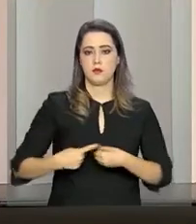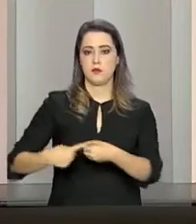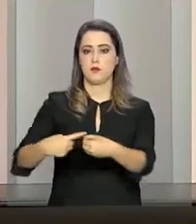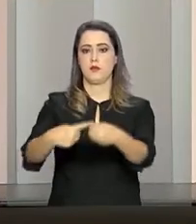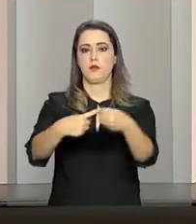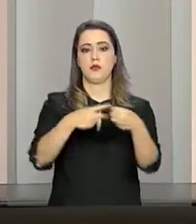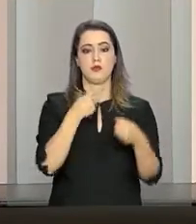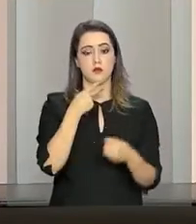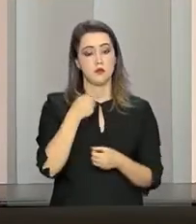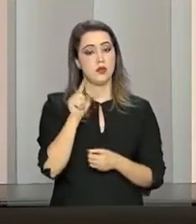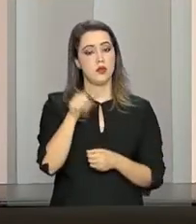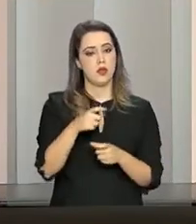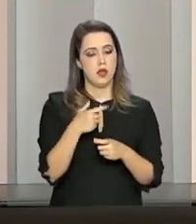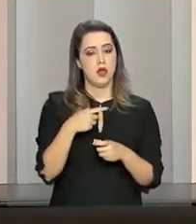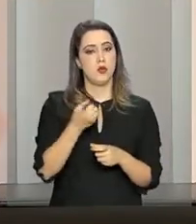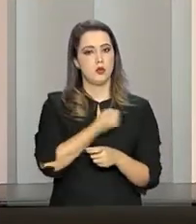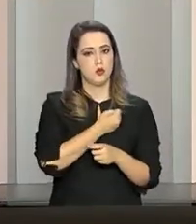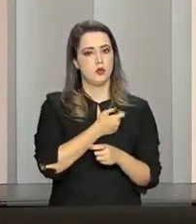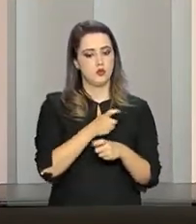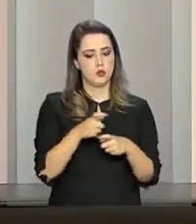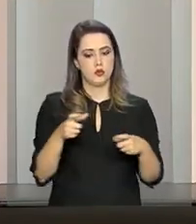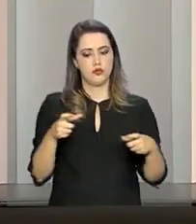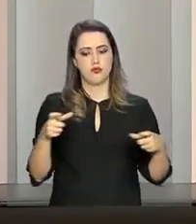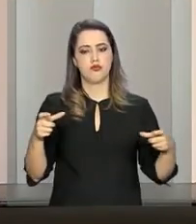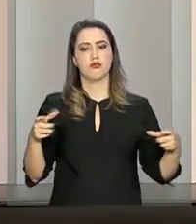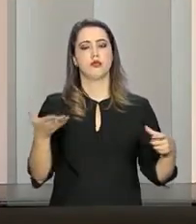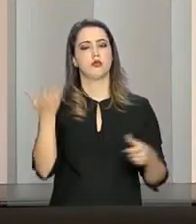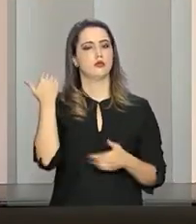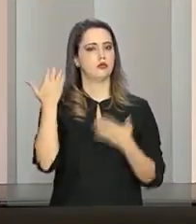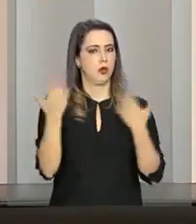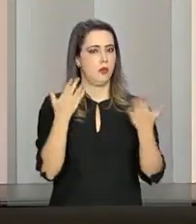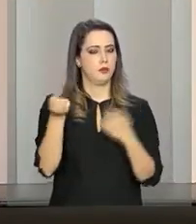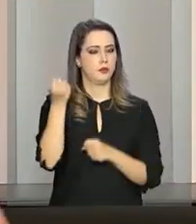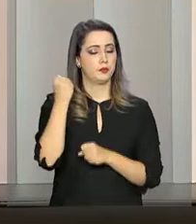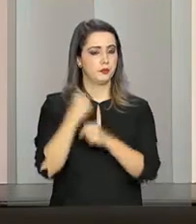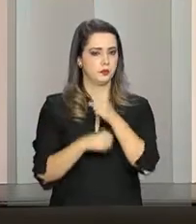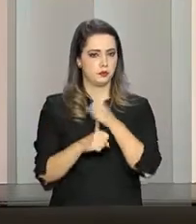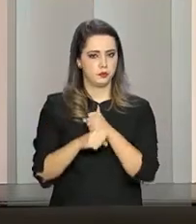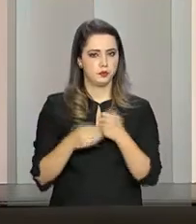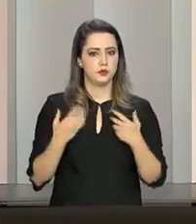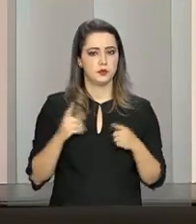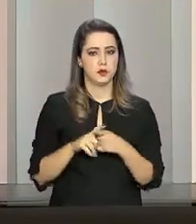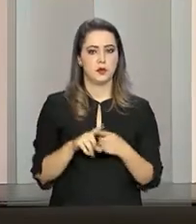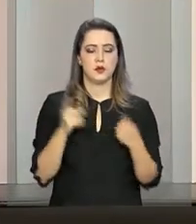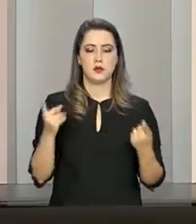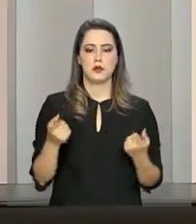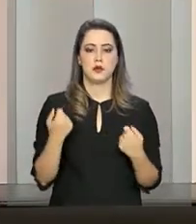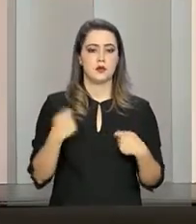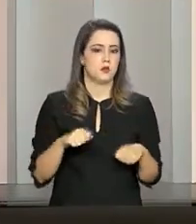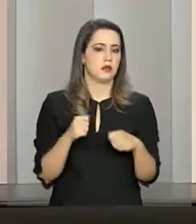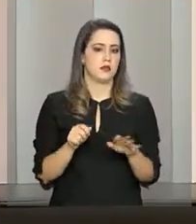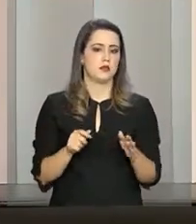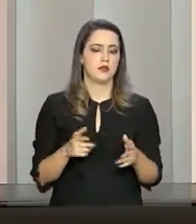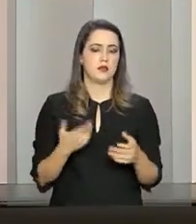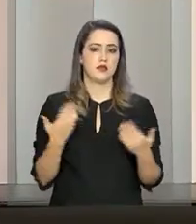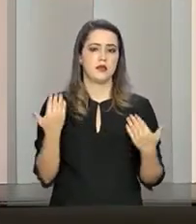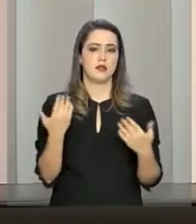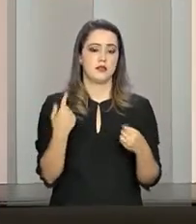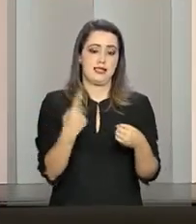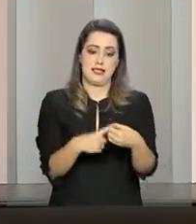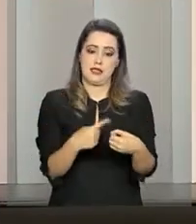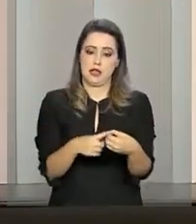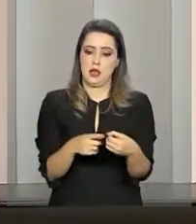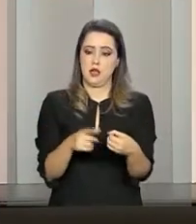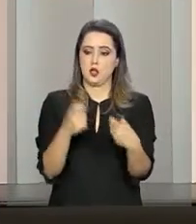isso é importante de dizer, um número maior do que nós aplicamos na edição passada, mas, eventualmente, não necessariamente haverá aplicação naquela